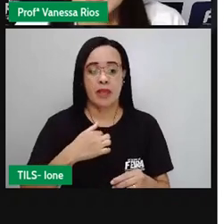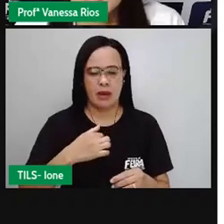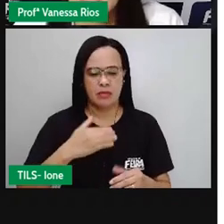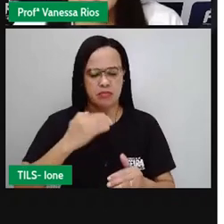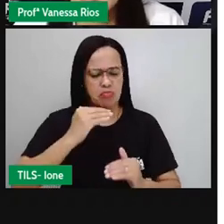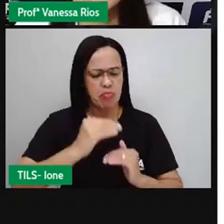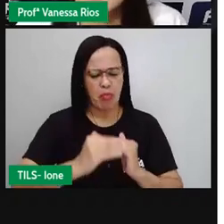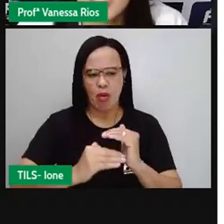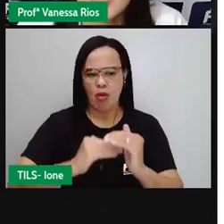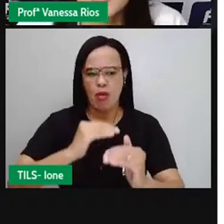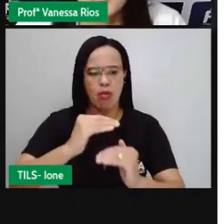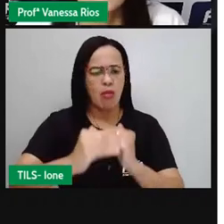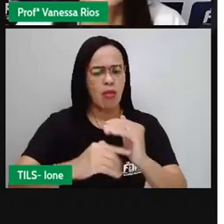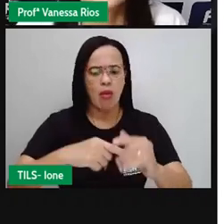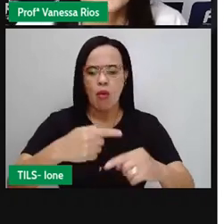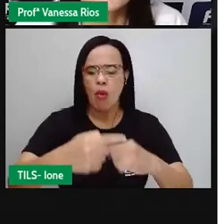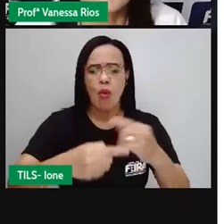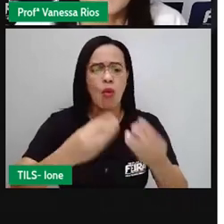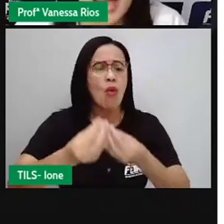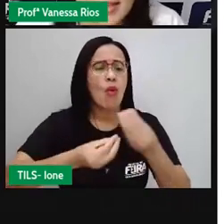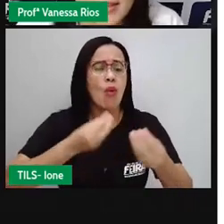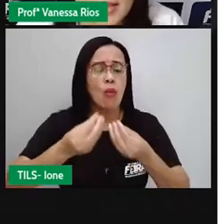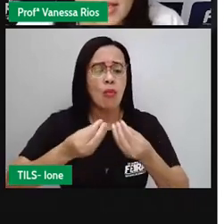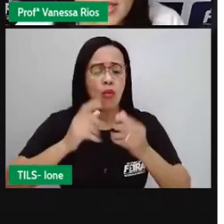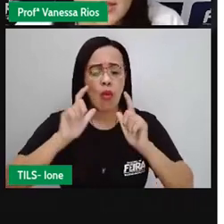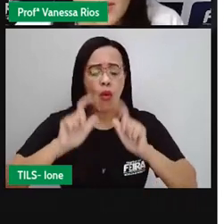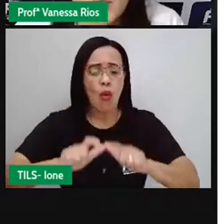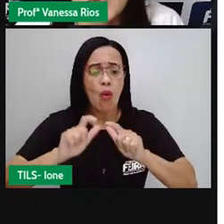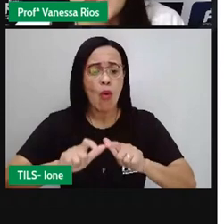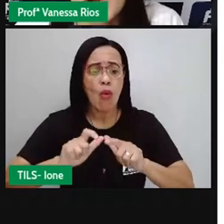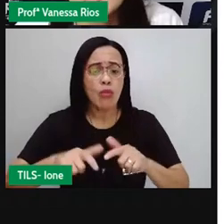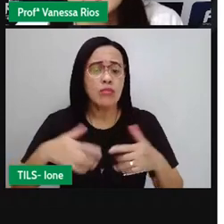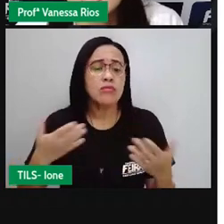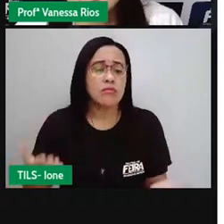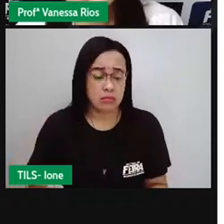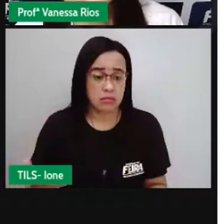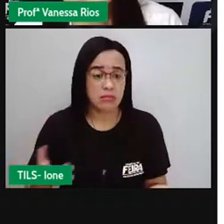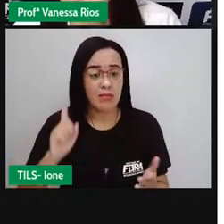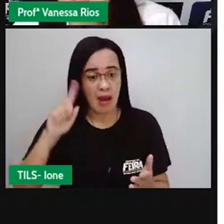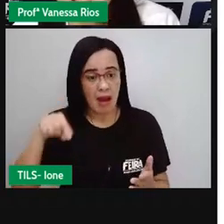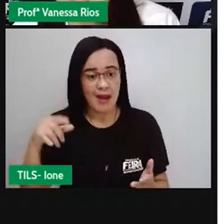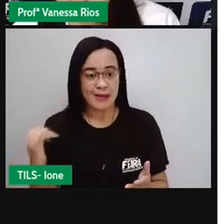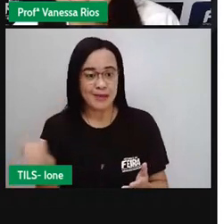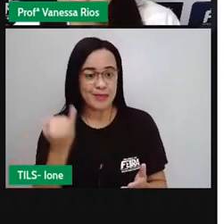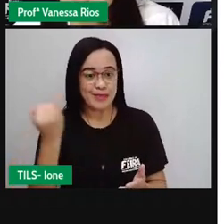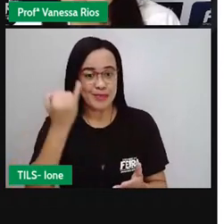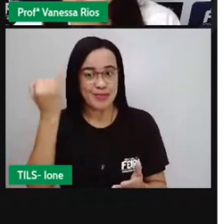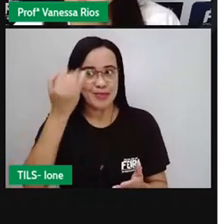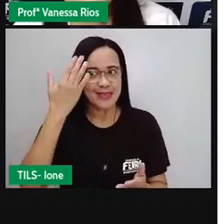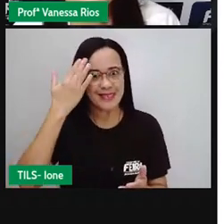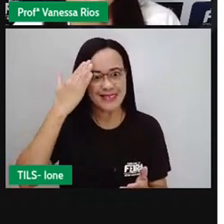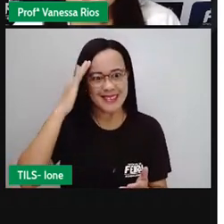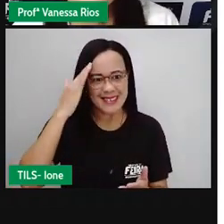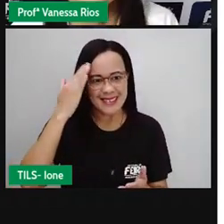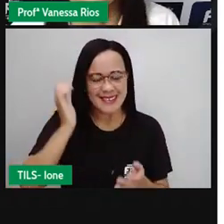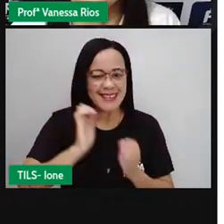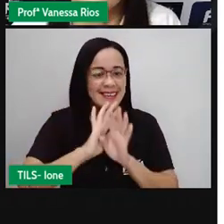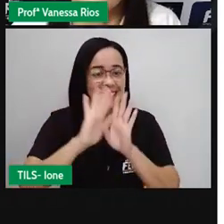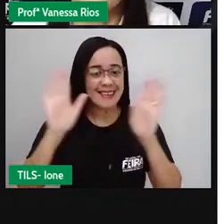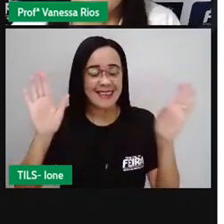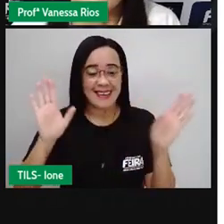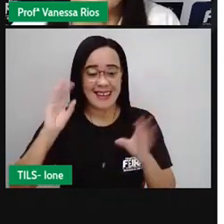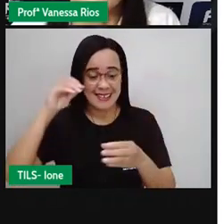processo? O que é que acontece? Para onde ele vai? Então, é muito importante a gente entender aí o sistema digestório